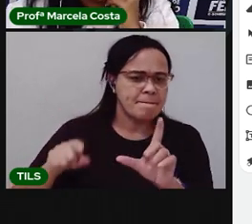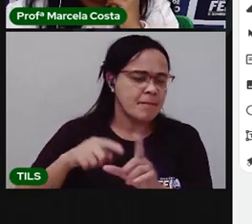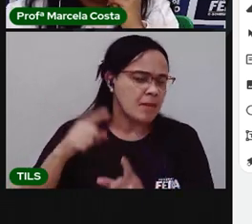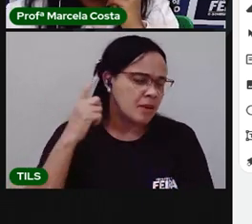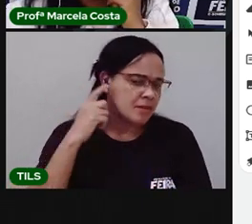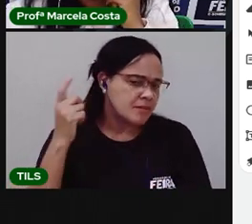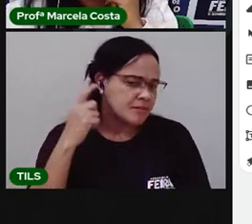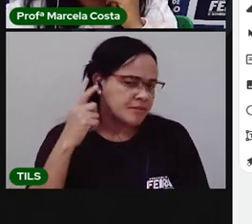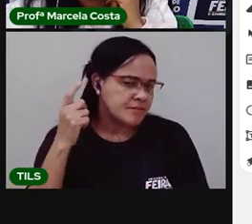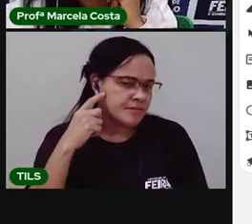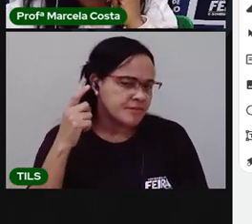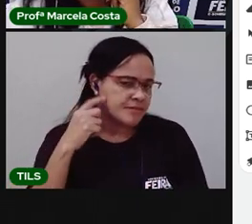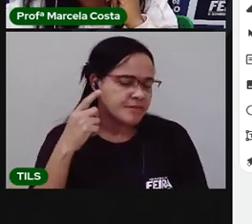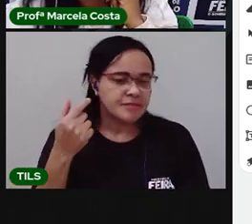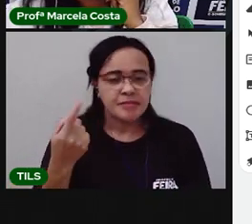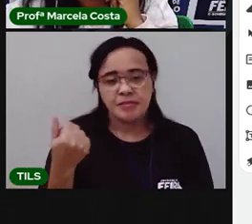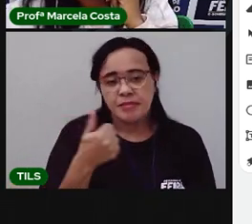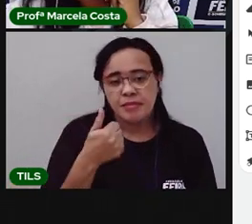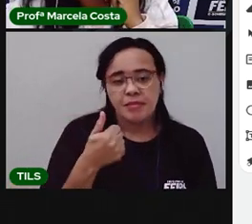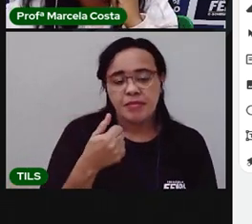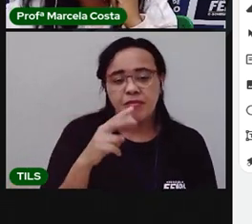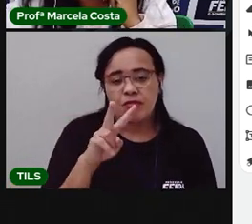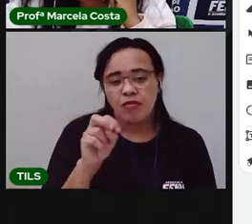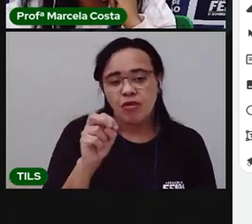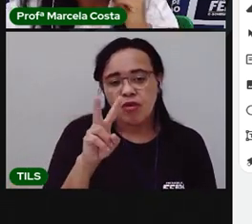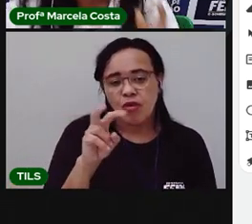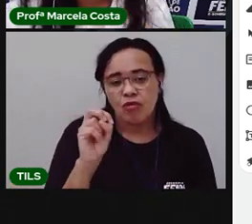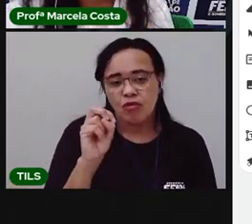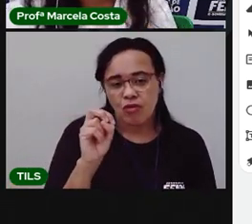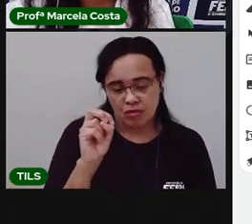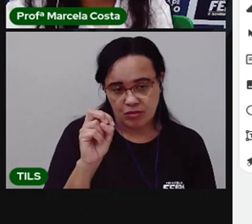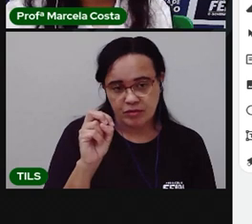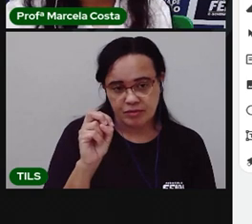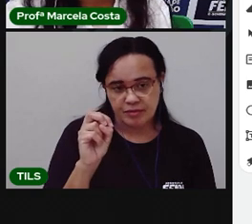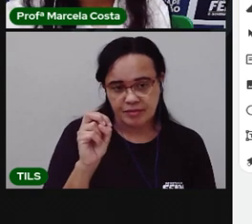você escuta? Quando eu falo vovô?